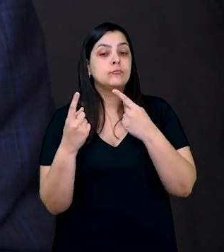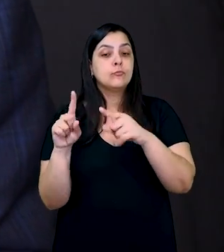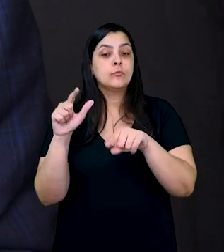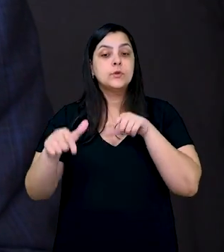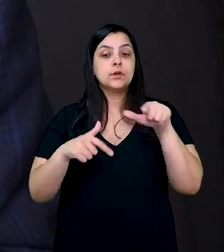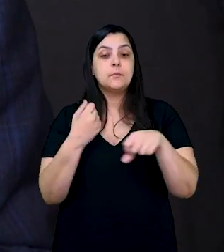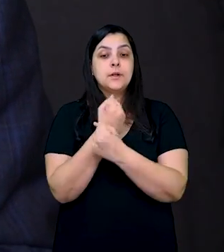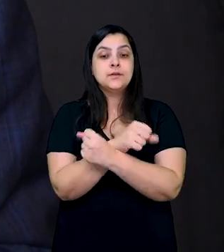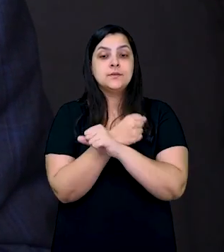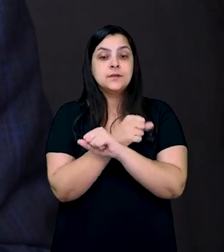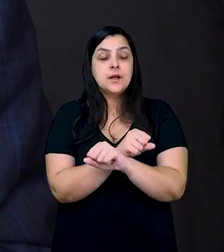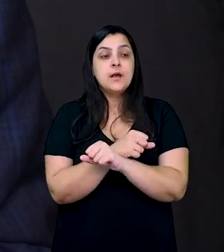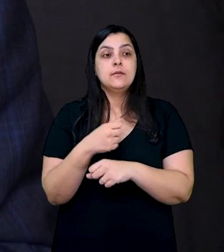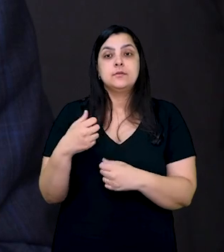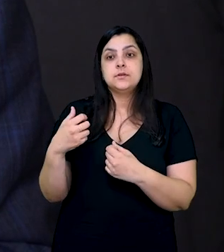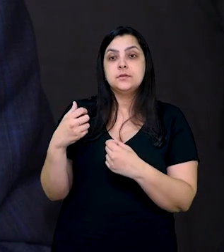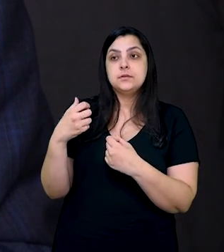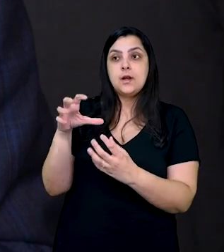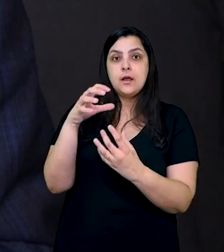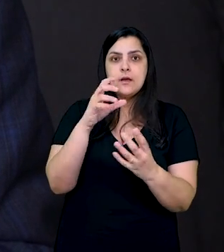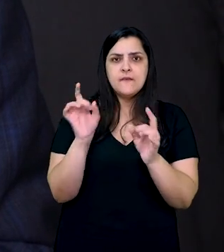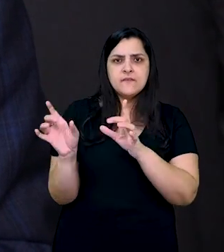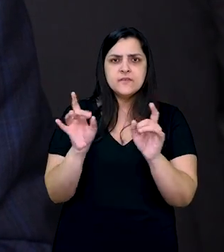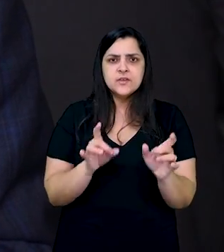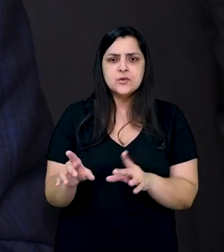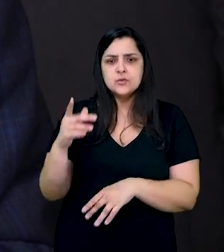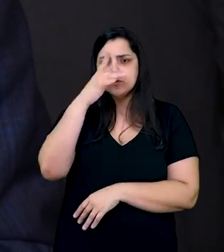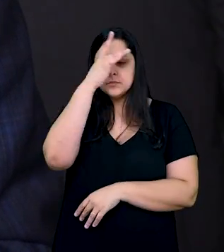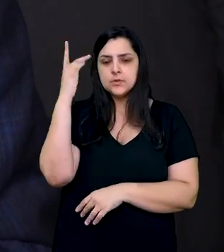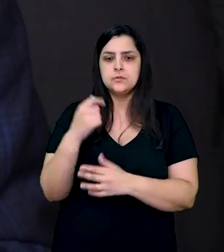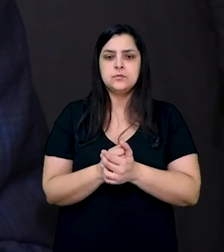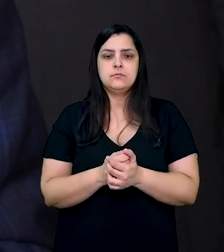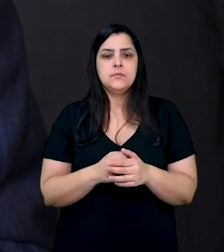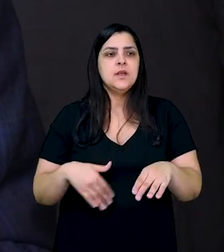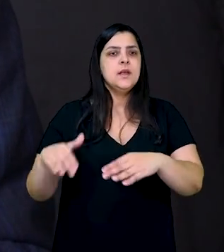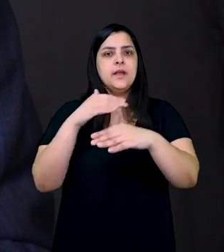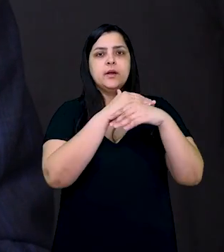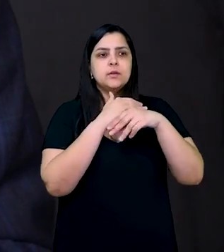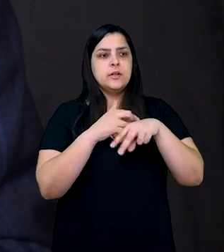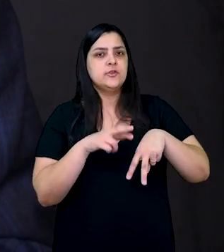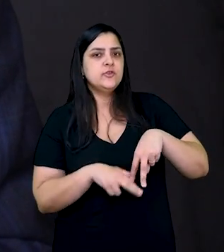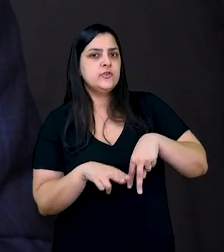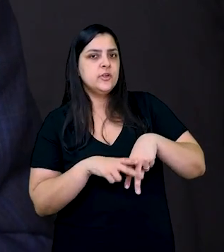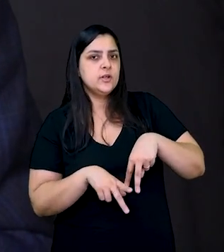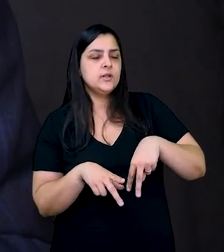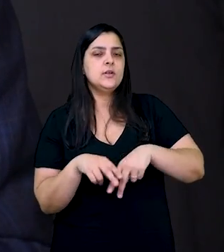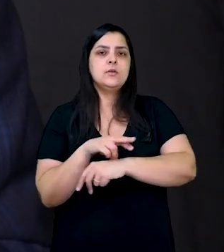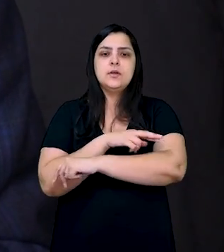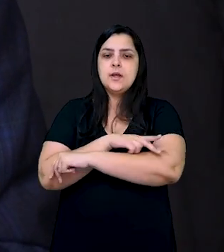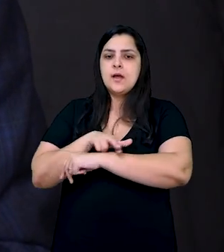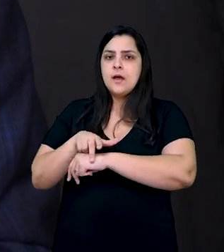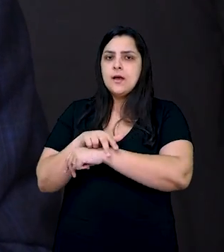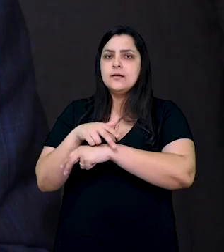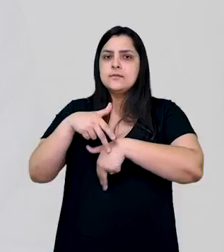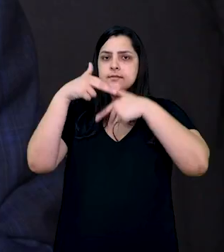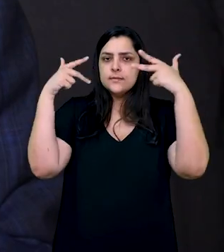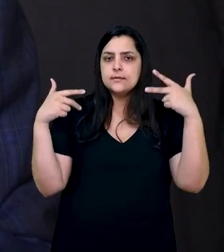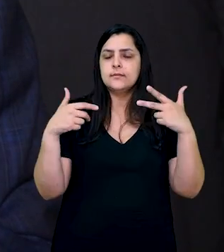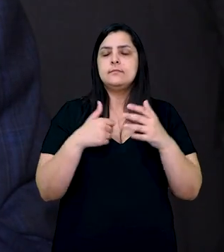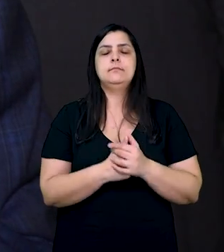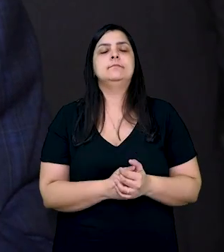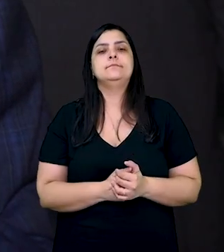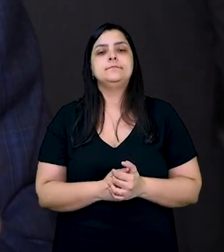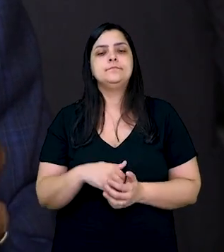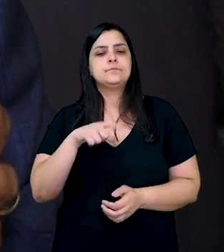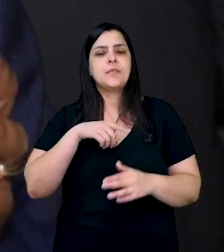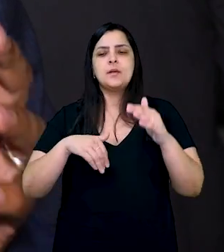Programa de Combate ao Trabalho Escravo e Tráfico de Pessoas e o Programa de Equidade de Gênero, Raça e Orientação Sexual. Nós